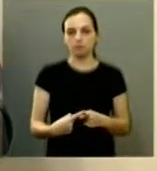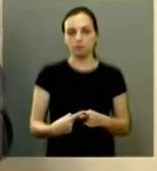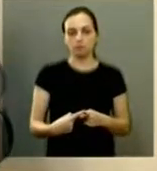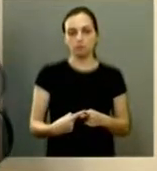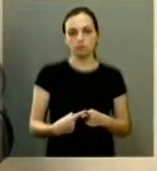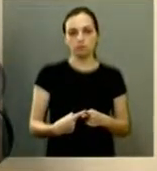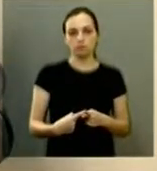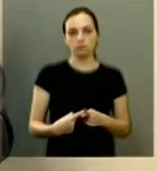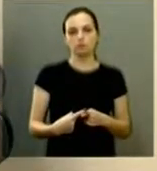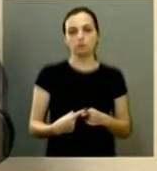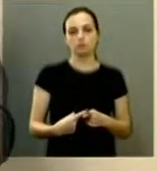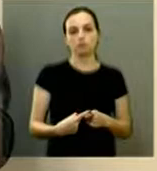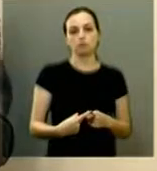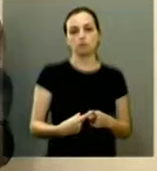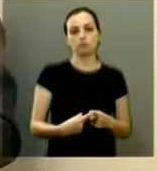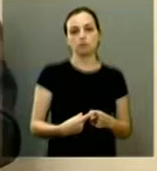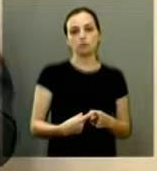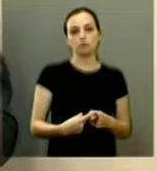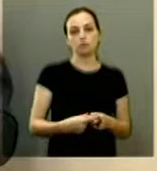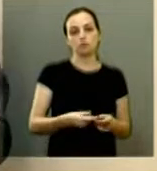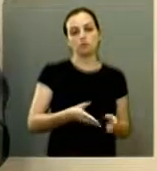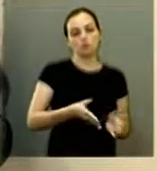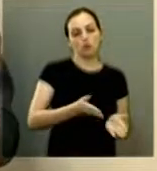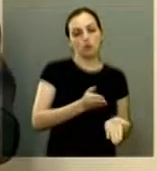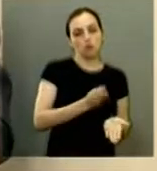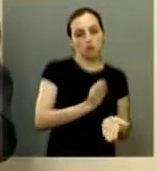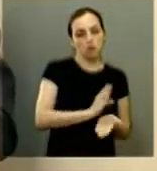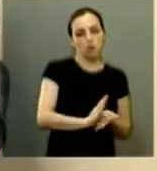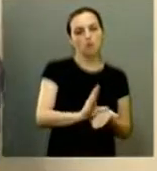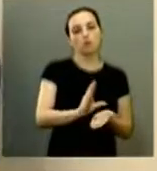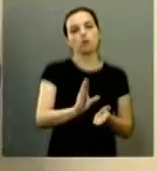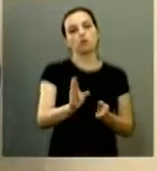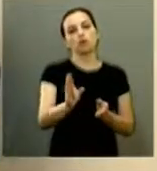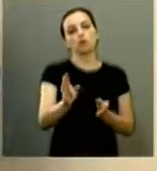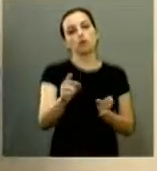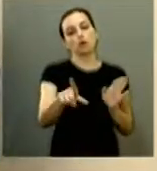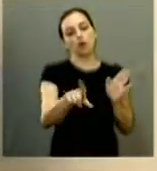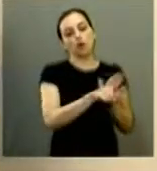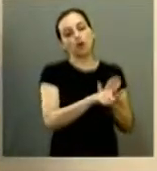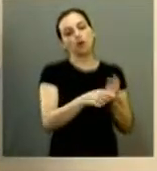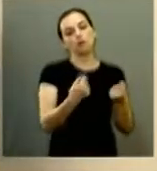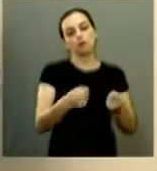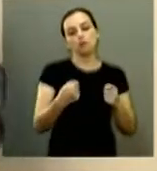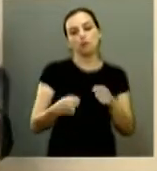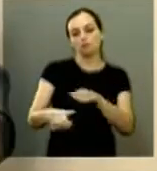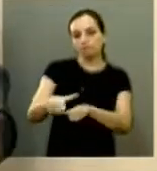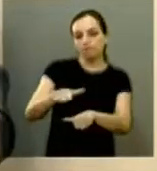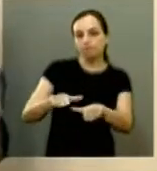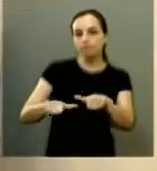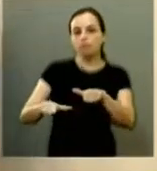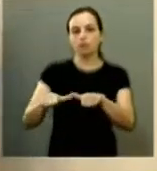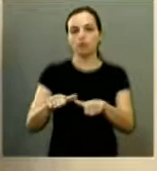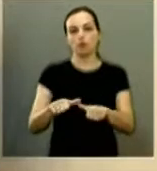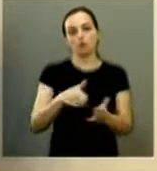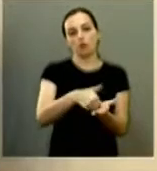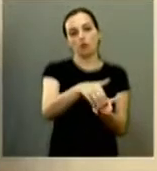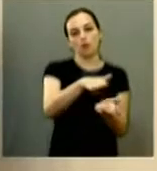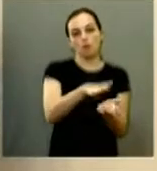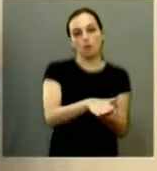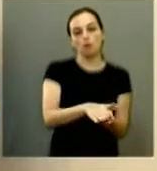eu mandei uma indicação para o prefeito falando que essa lei tinha que ser mudada as penalidades